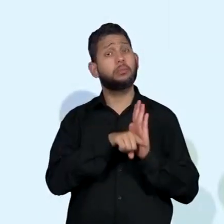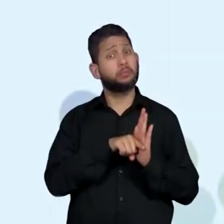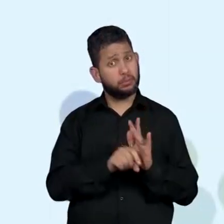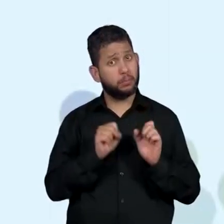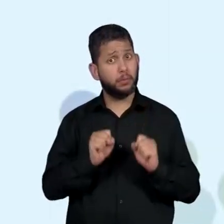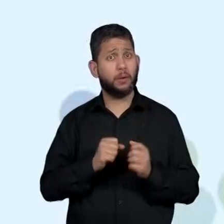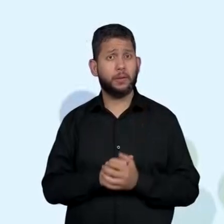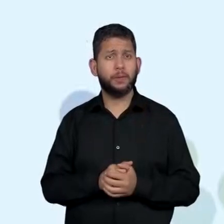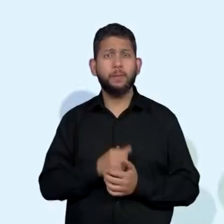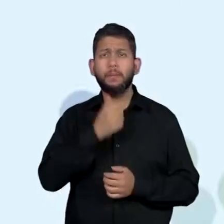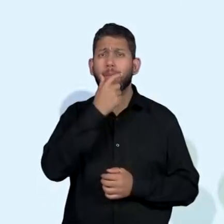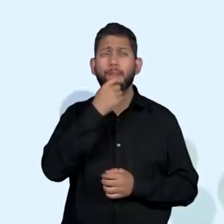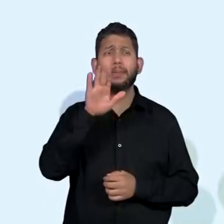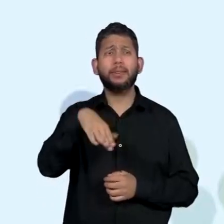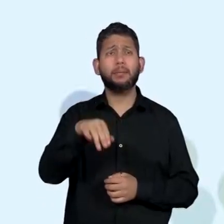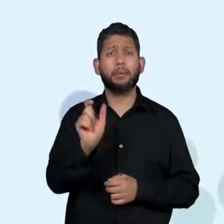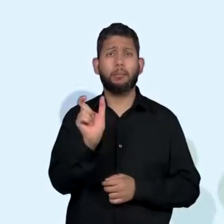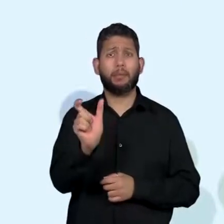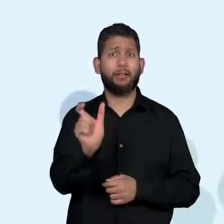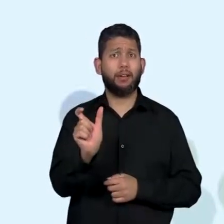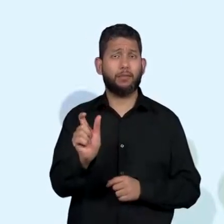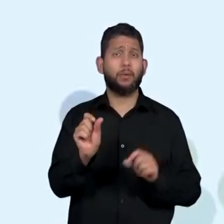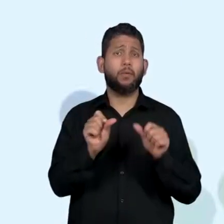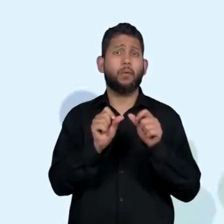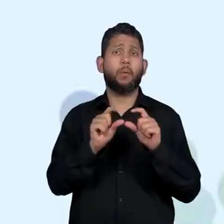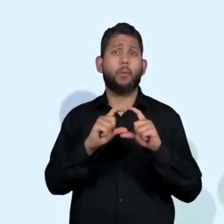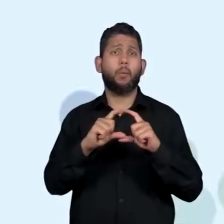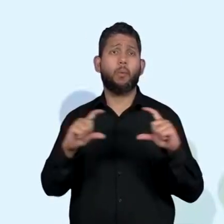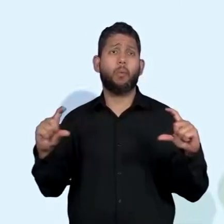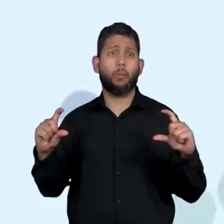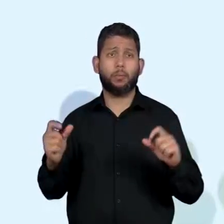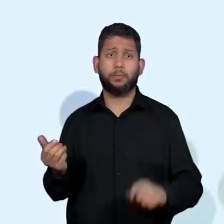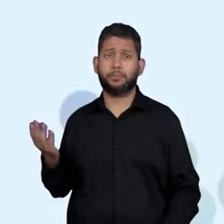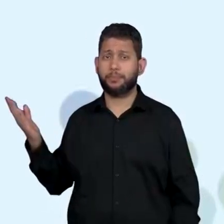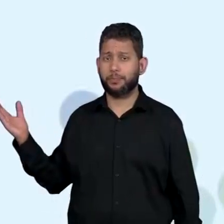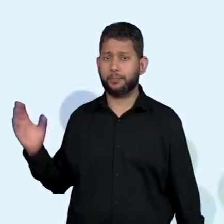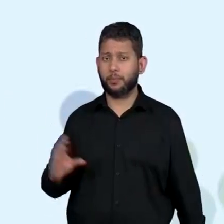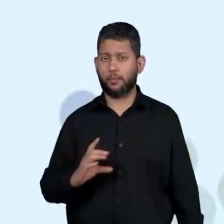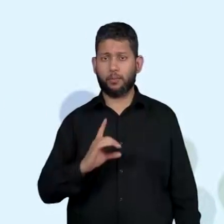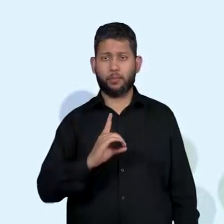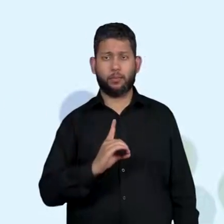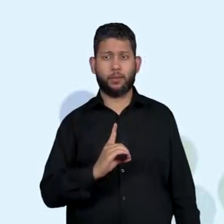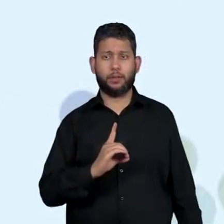aqui que eu tenho que destacar para vocês. A palavra denotam.